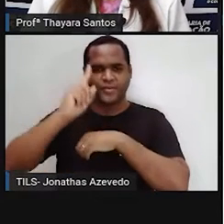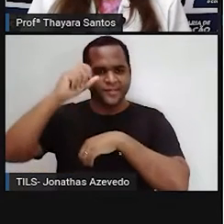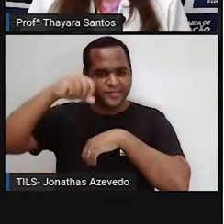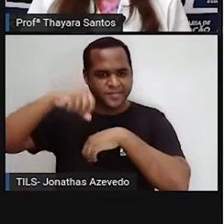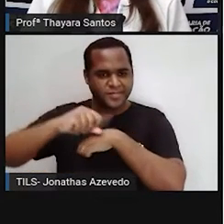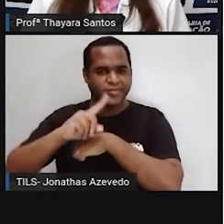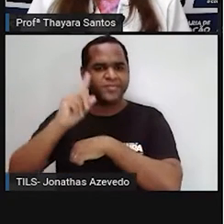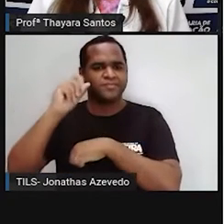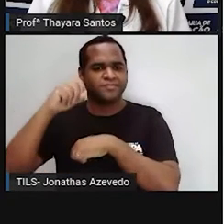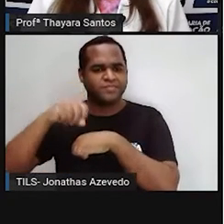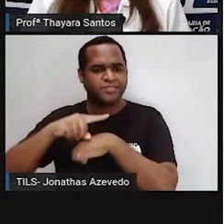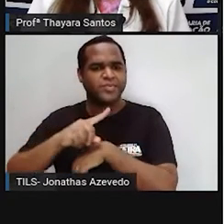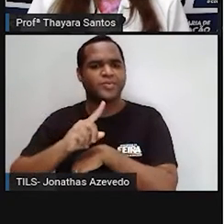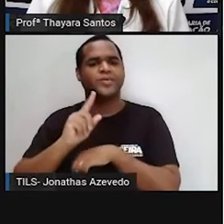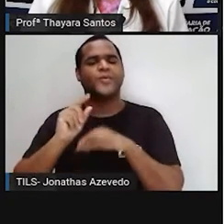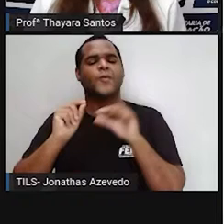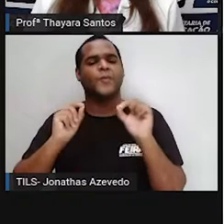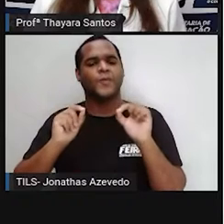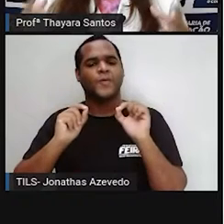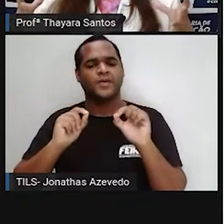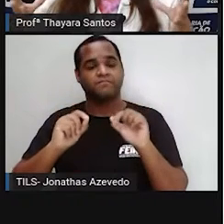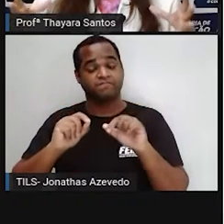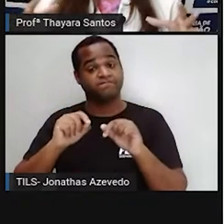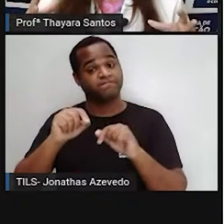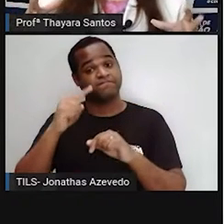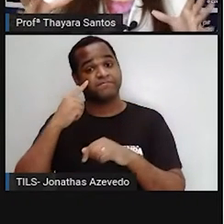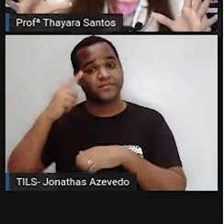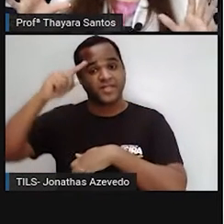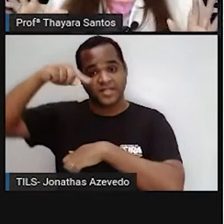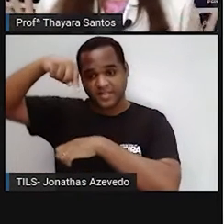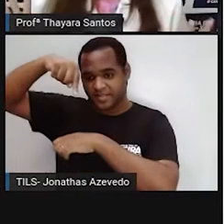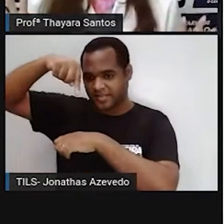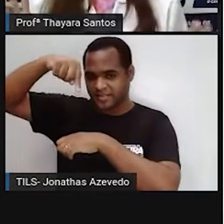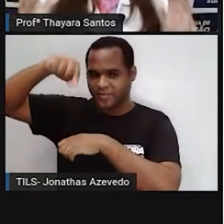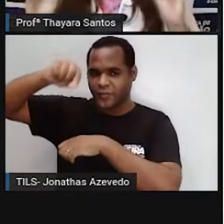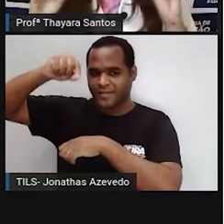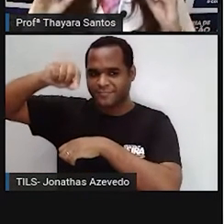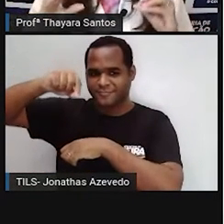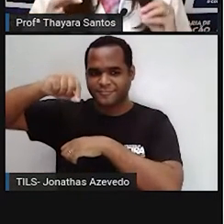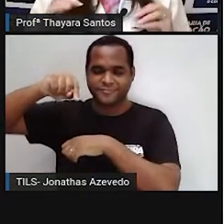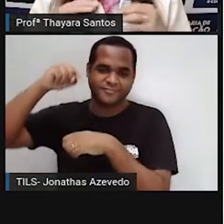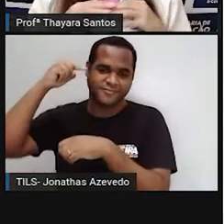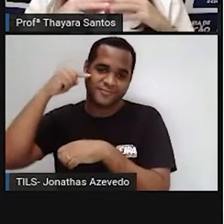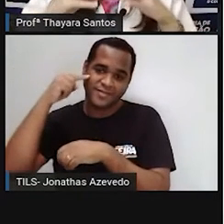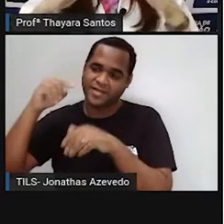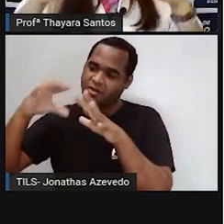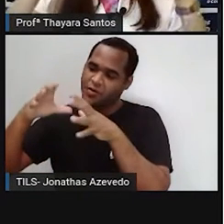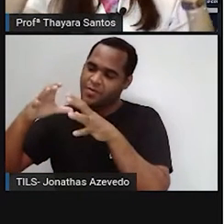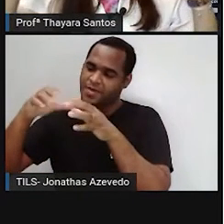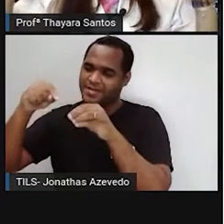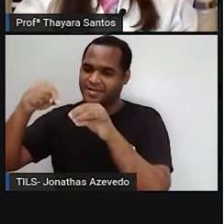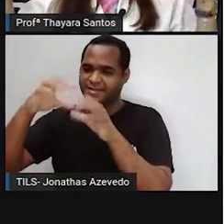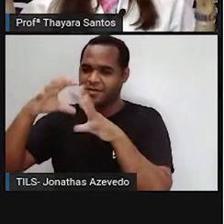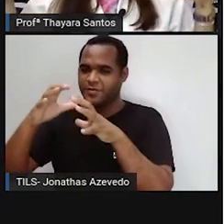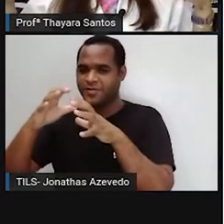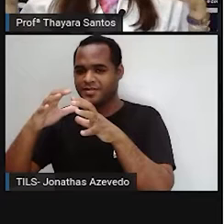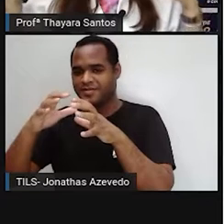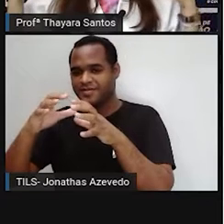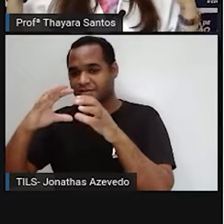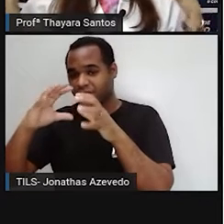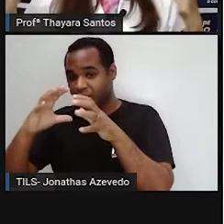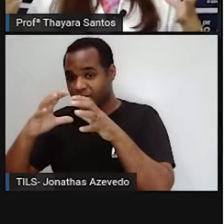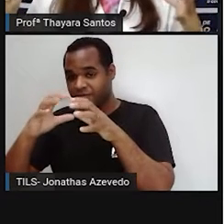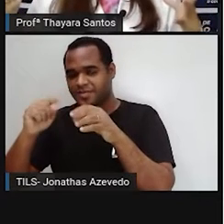estufa? O efeito estufa é o seguinte. Nosso planeta tem uma camada de ar que